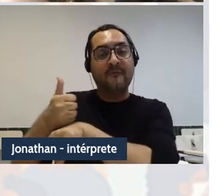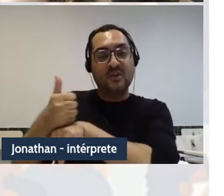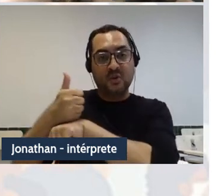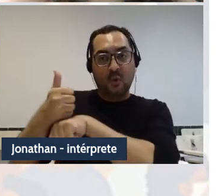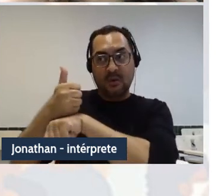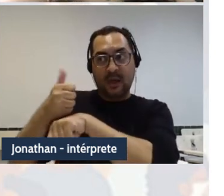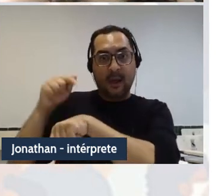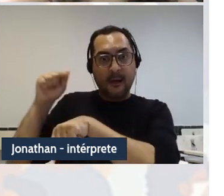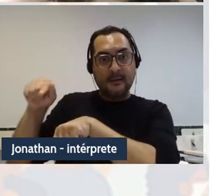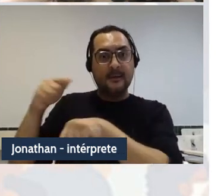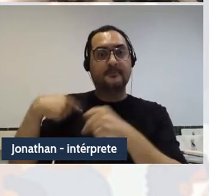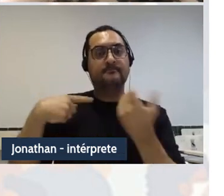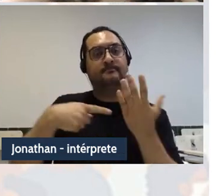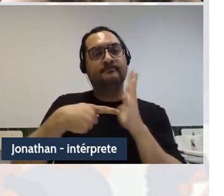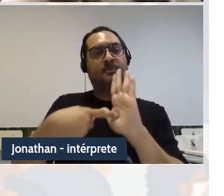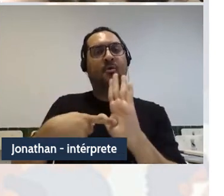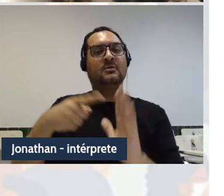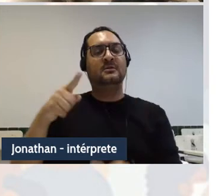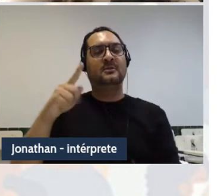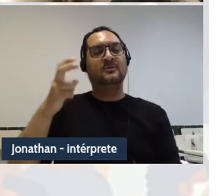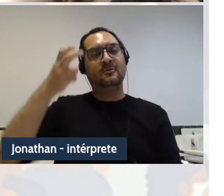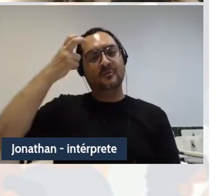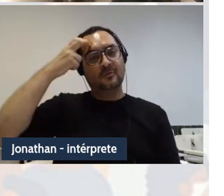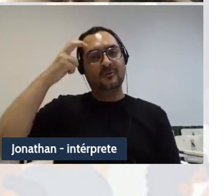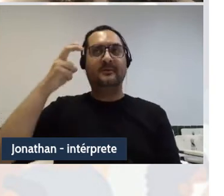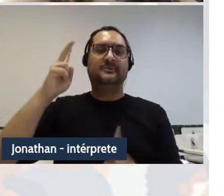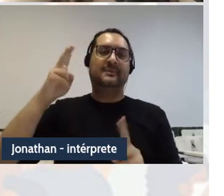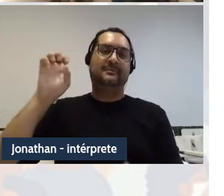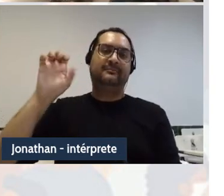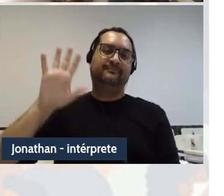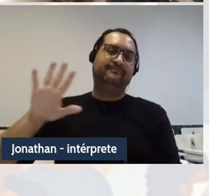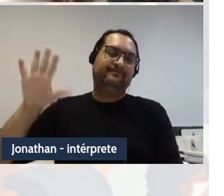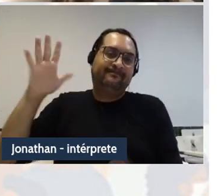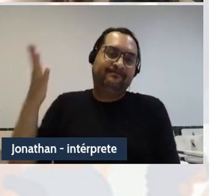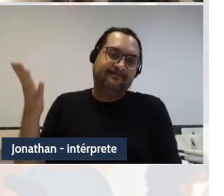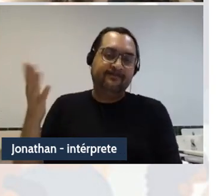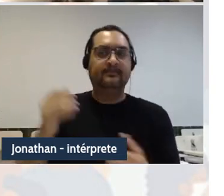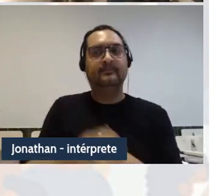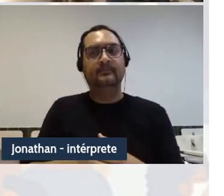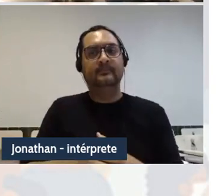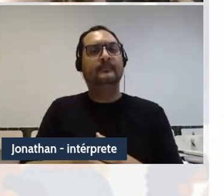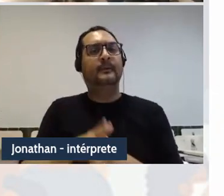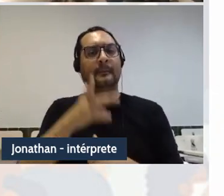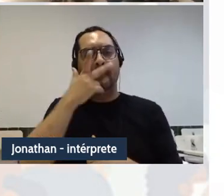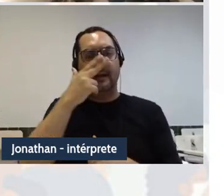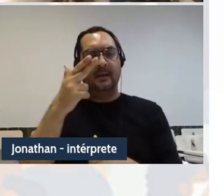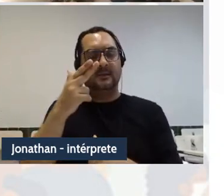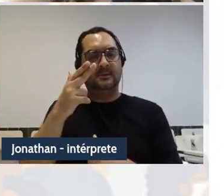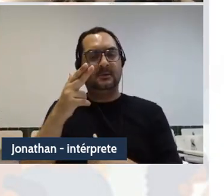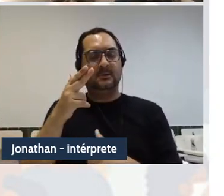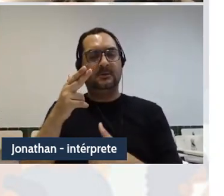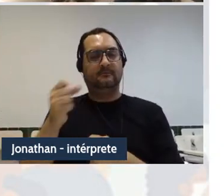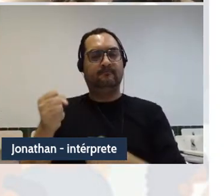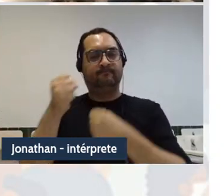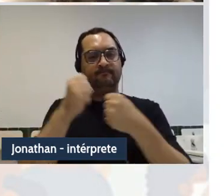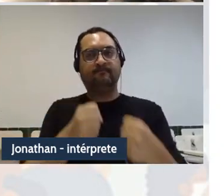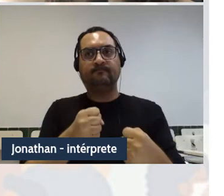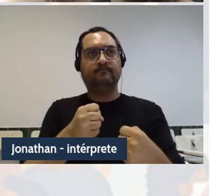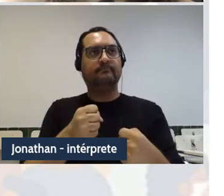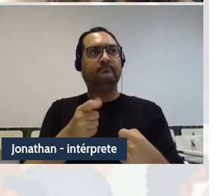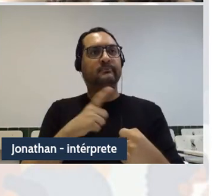relevante os saberes tradicionais, eurocentrados, numa clara posição hierárquica frente a saberes outros,